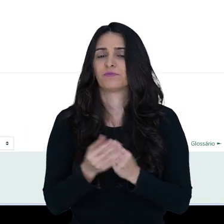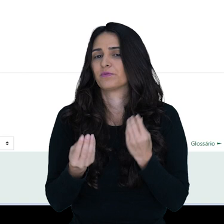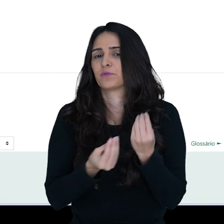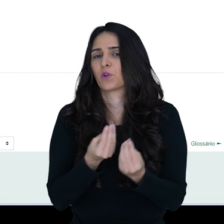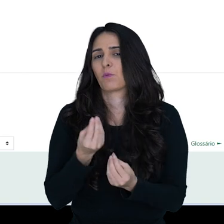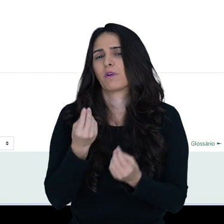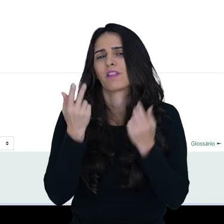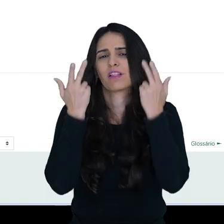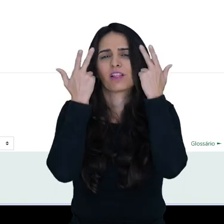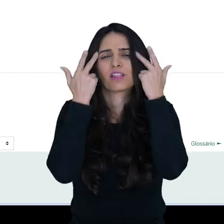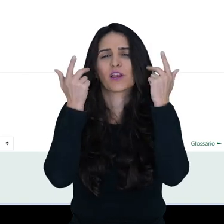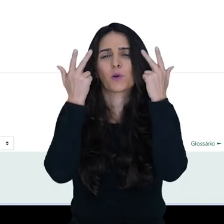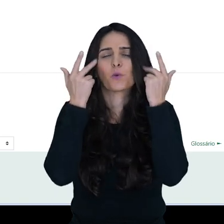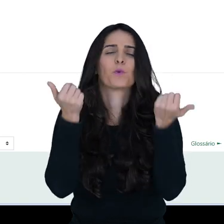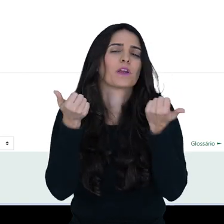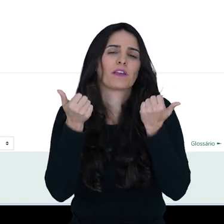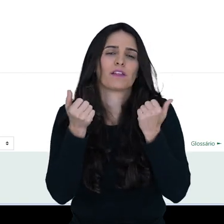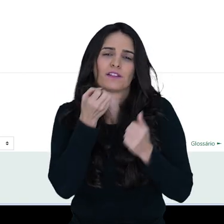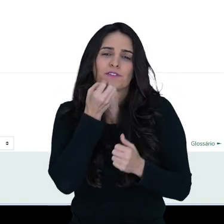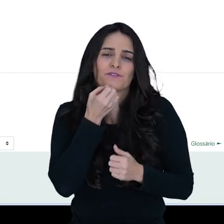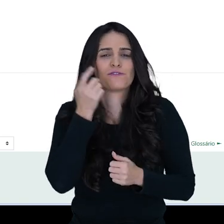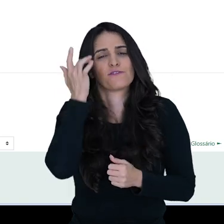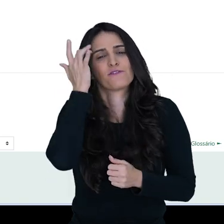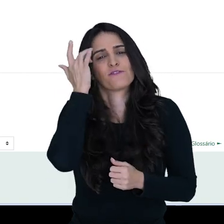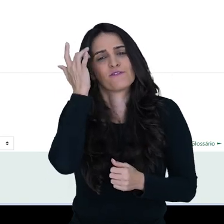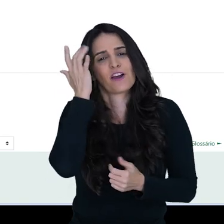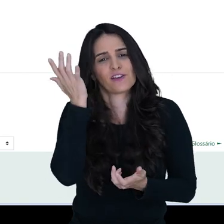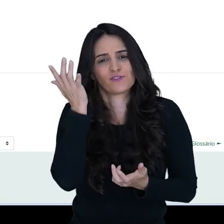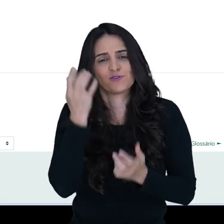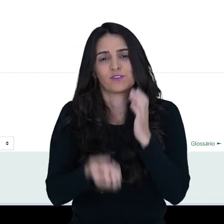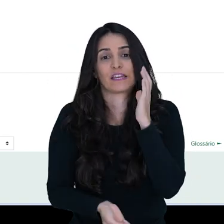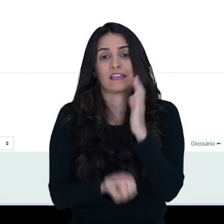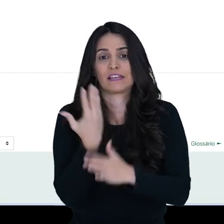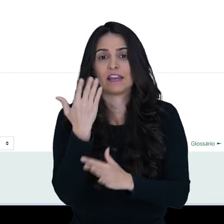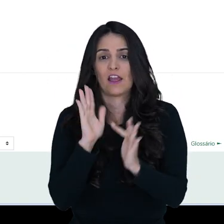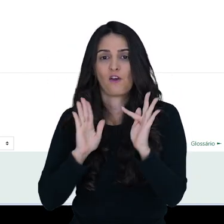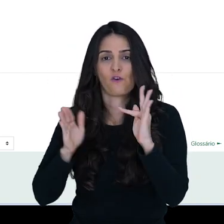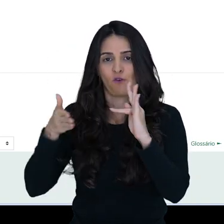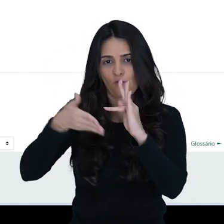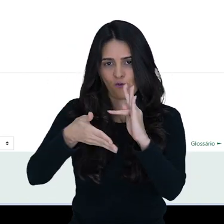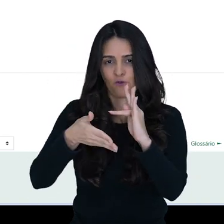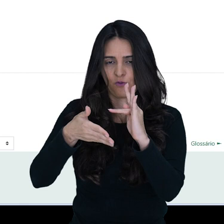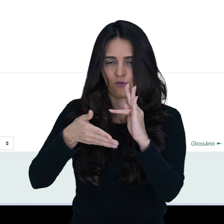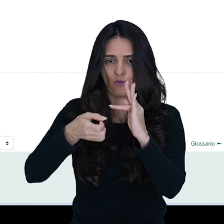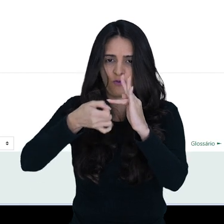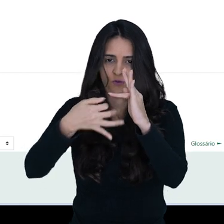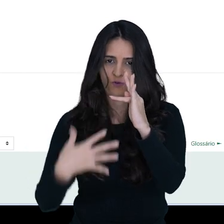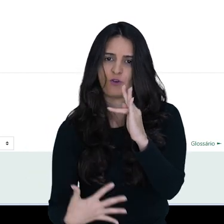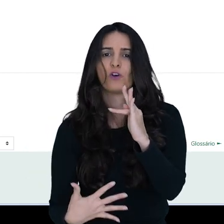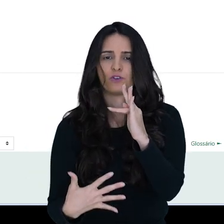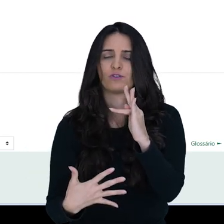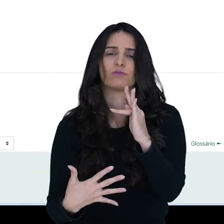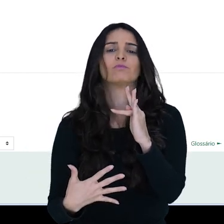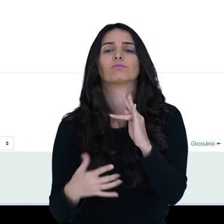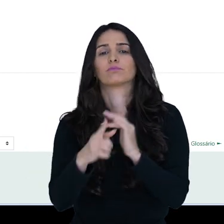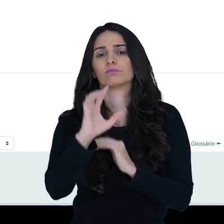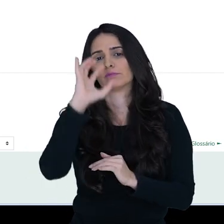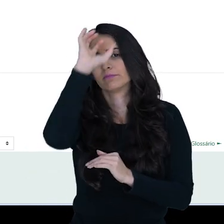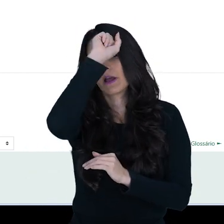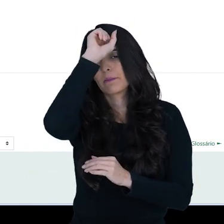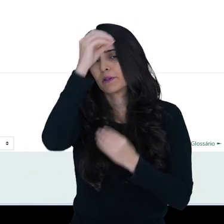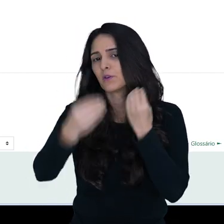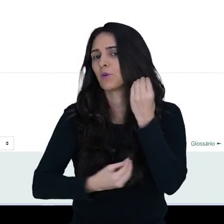configuração é muito tranquila quando estamos criando esse fórum. Então, ele já está criado, você já aprendeu a